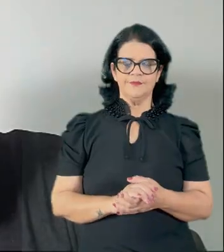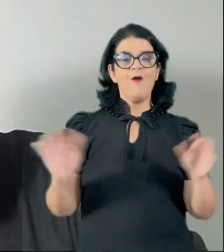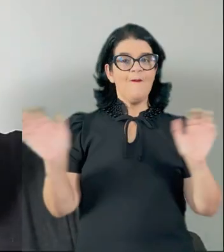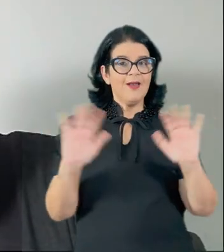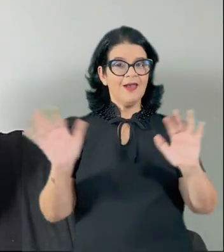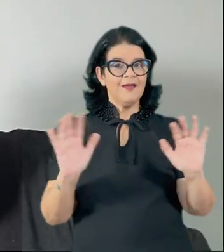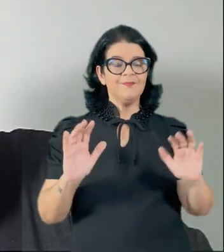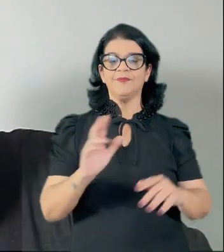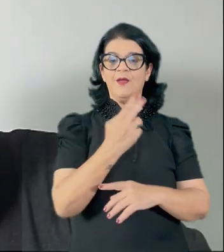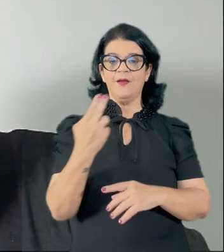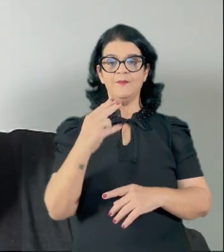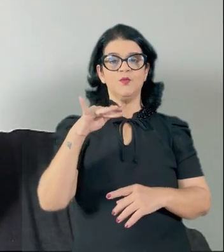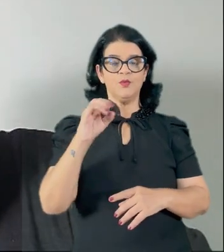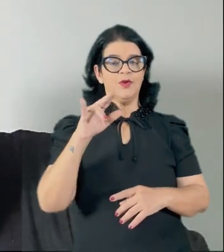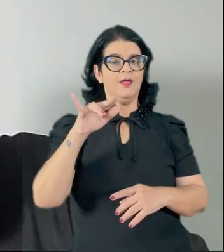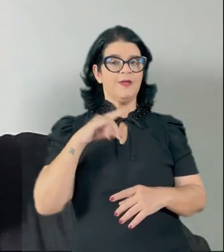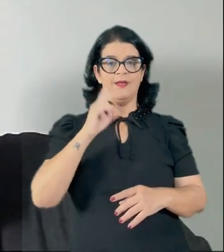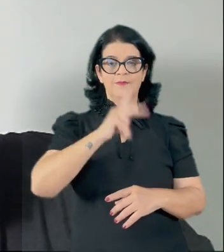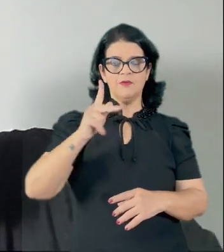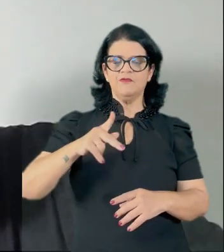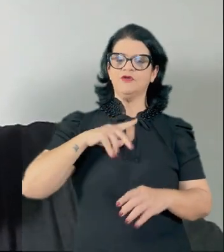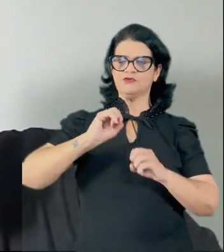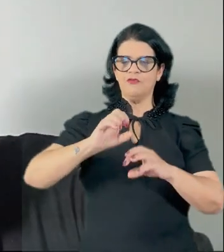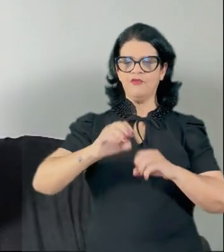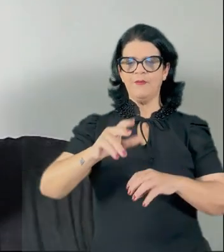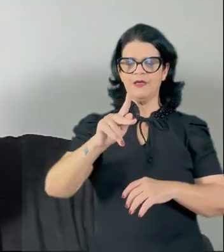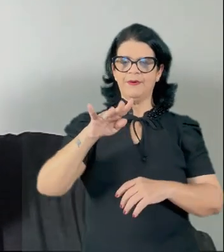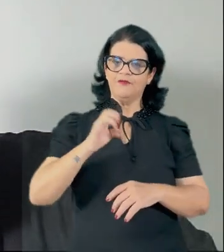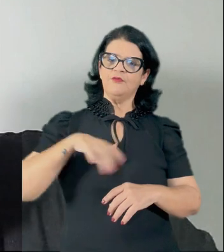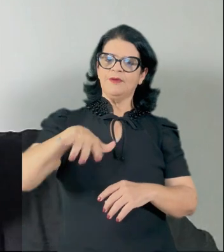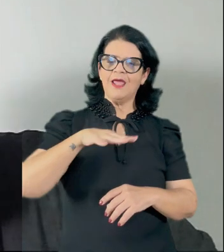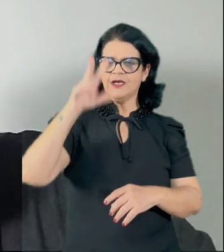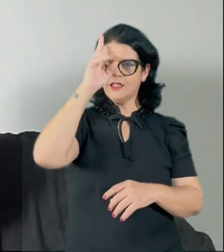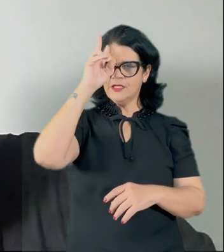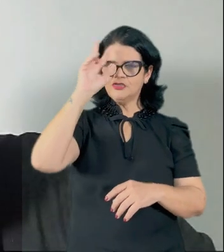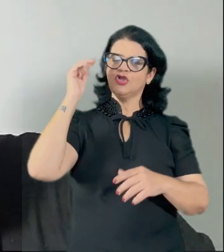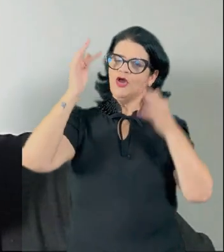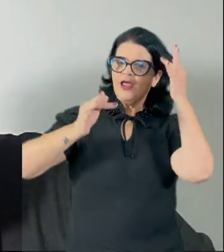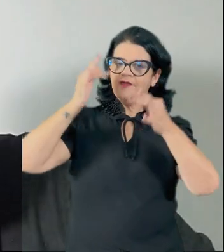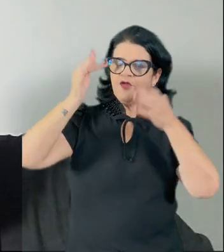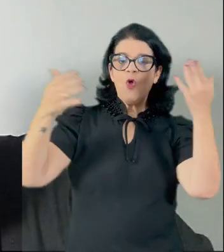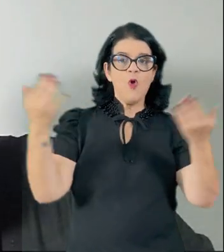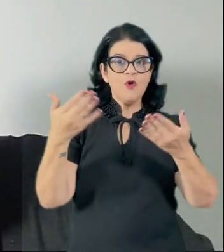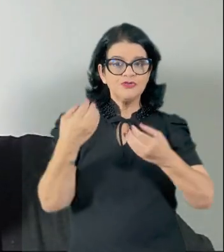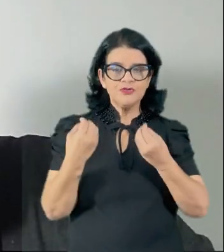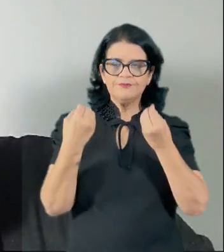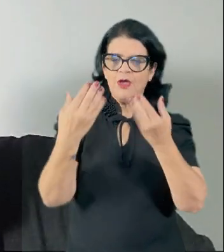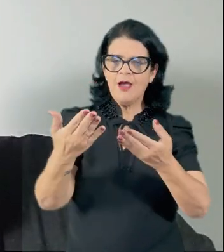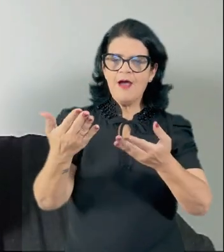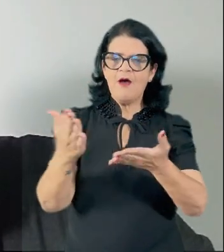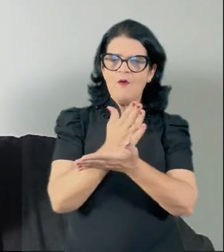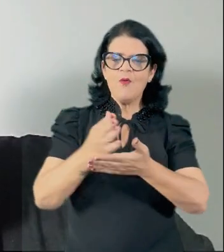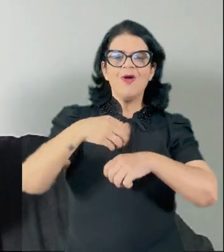Povos indígenas Olá, meu nome é Bruno Câmara, sou professor formador do Prevup na área de História e Filosofia